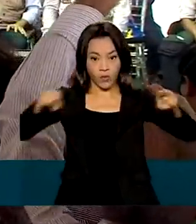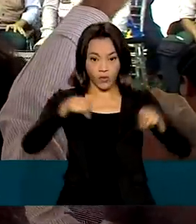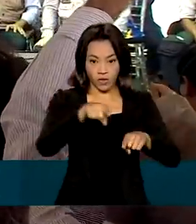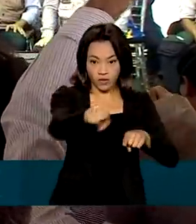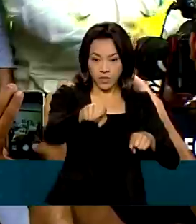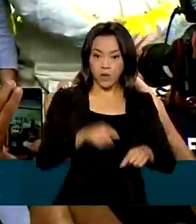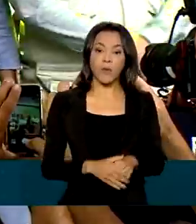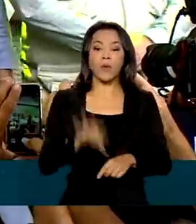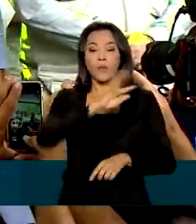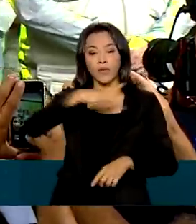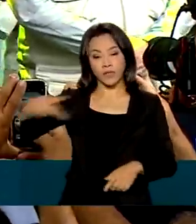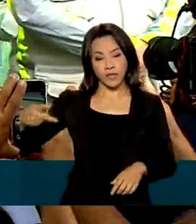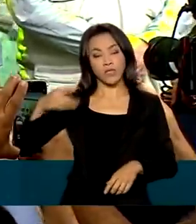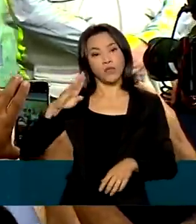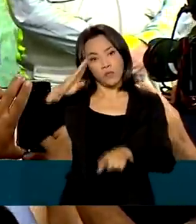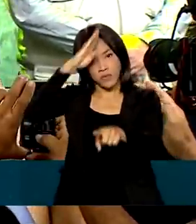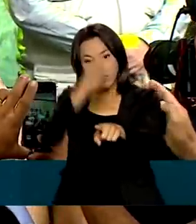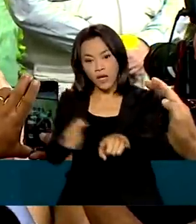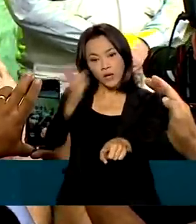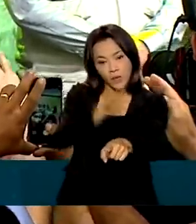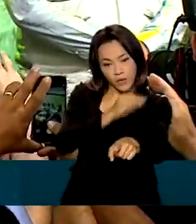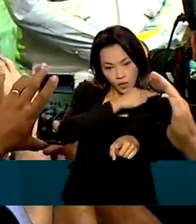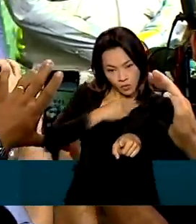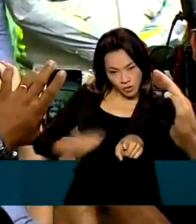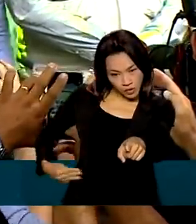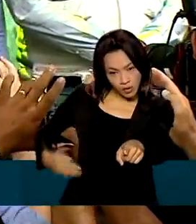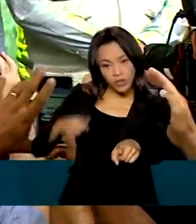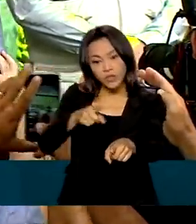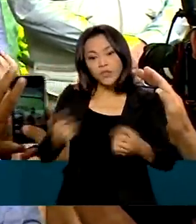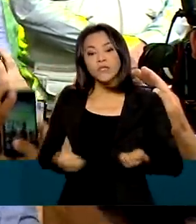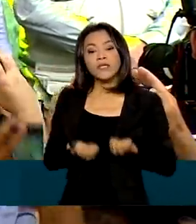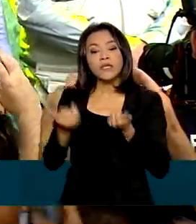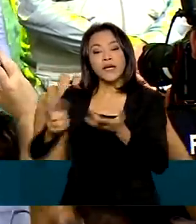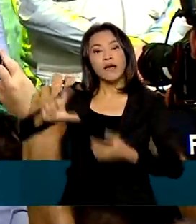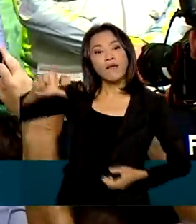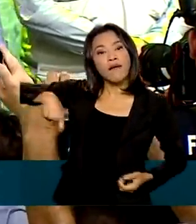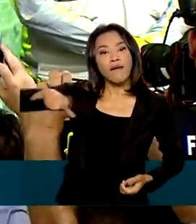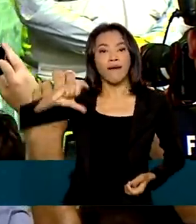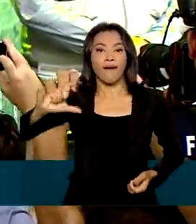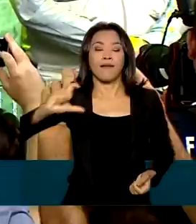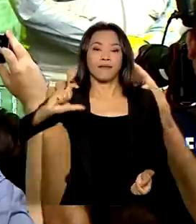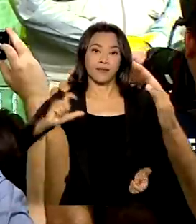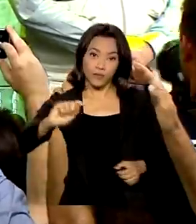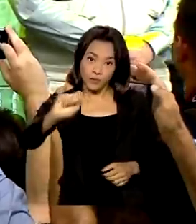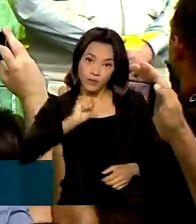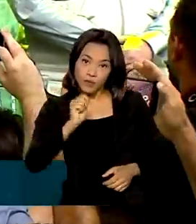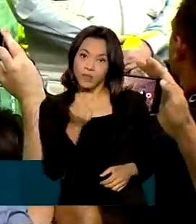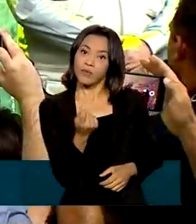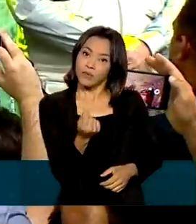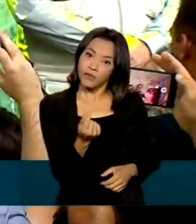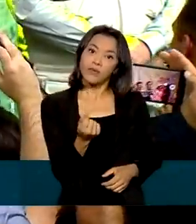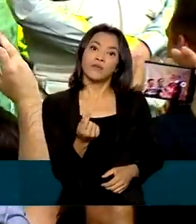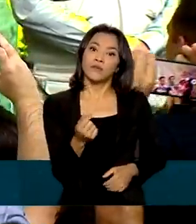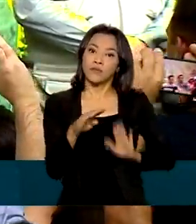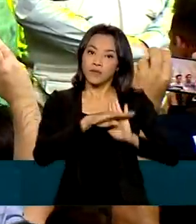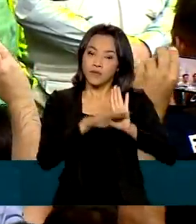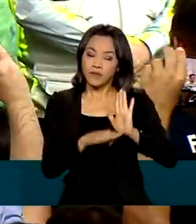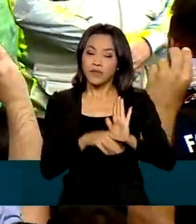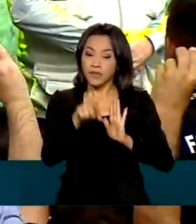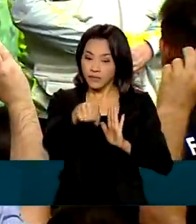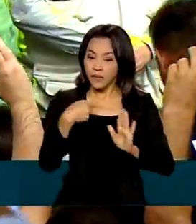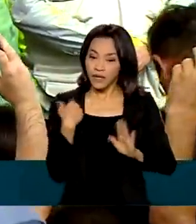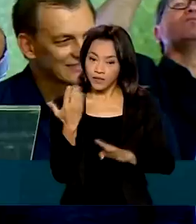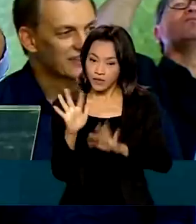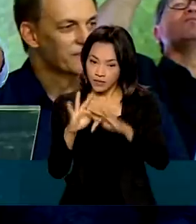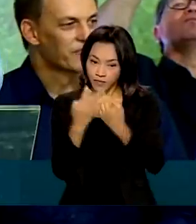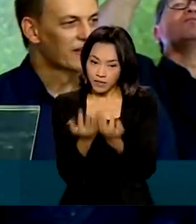Jair Bolsonaro e o ministro da Cidadania fizeram a entrega de cartão do Auxílio Brasil a uma família beneficiada do Noroeste